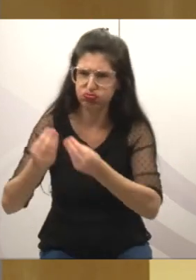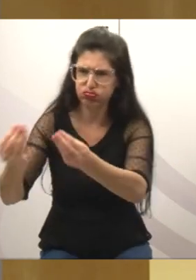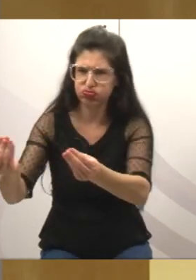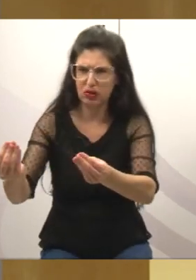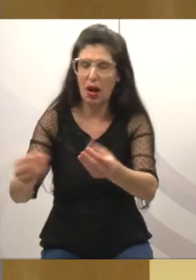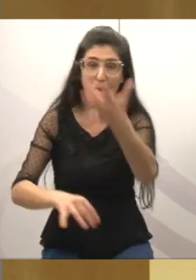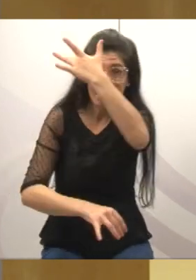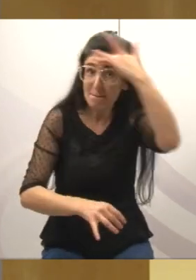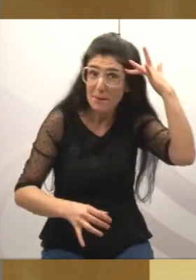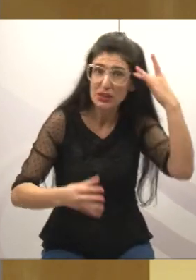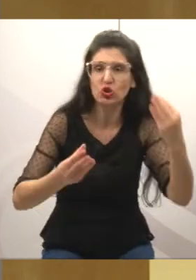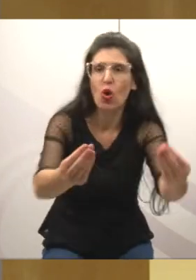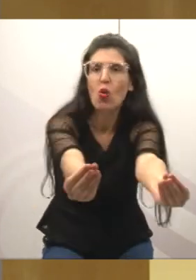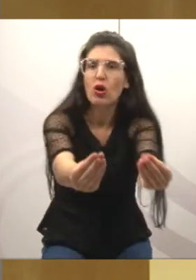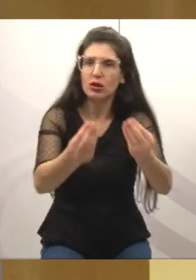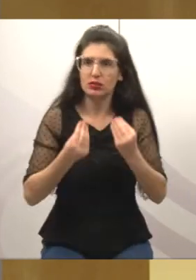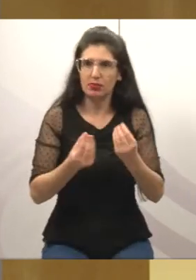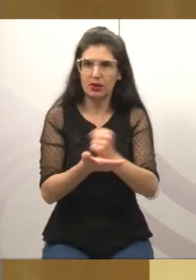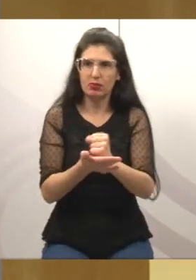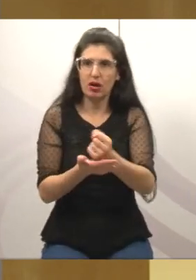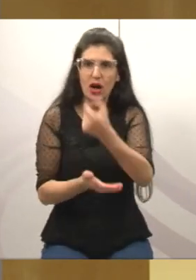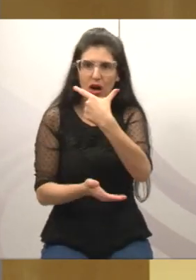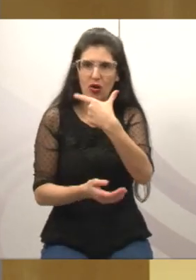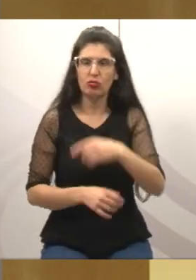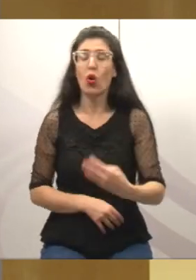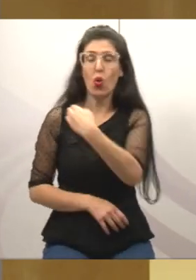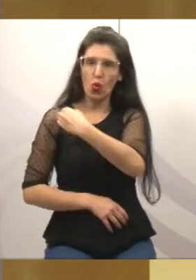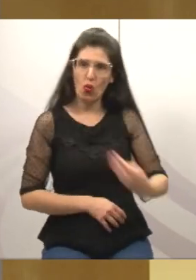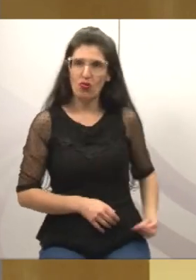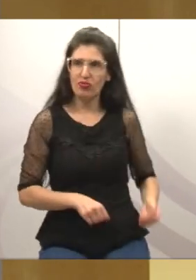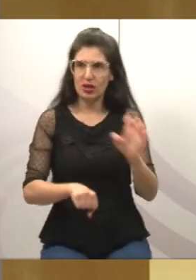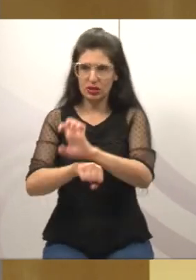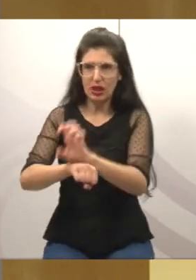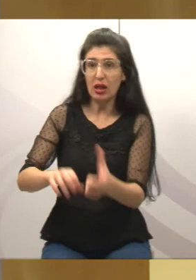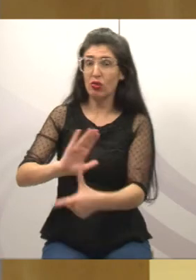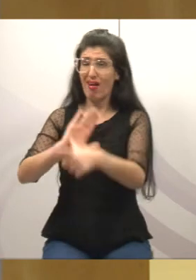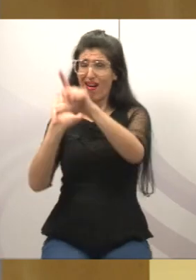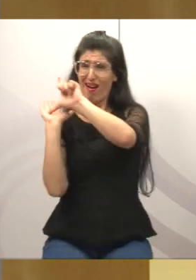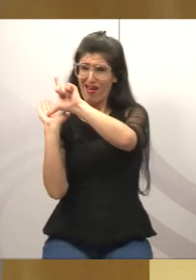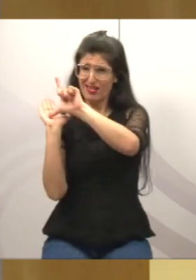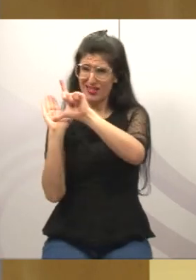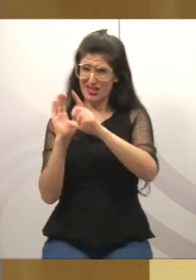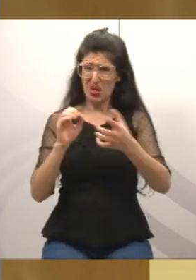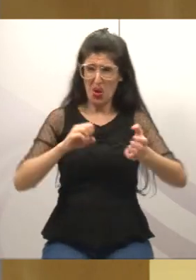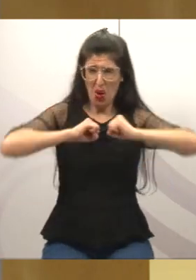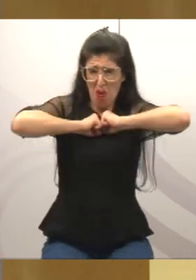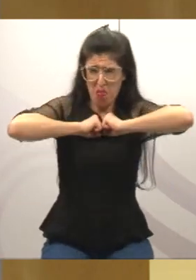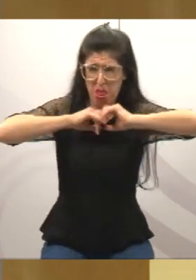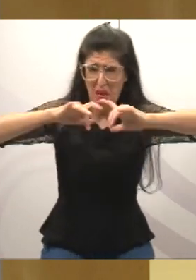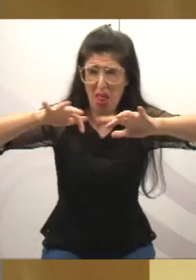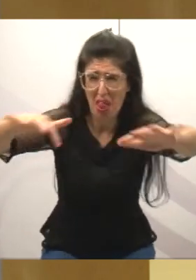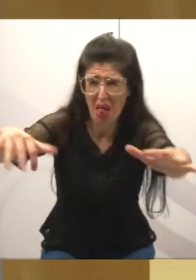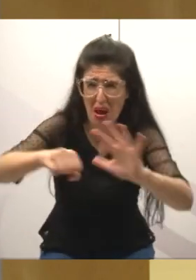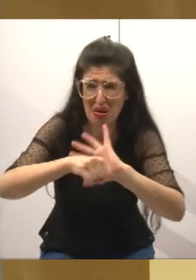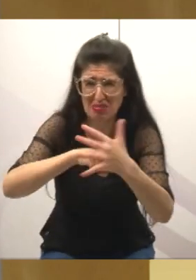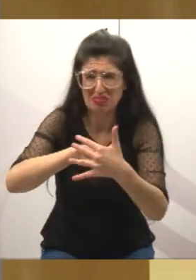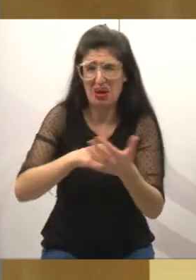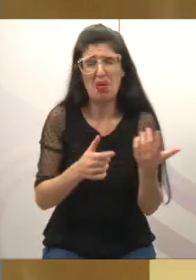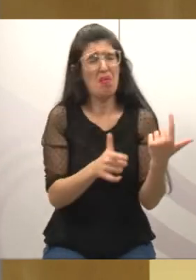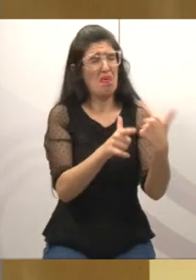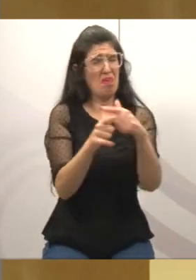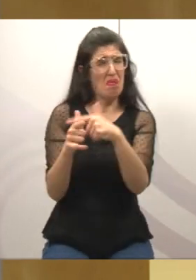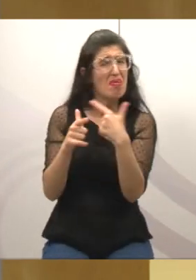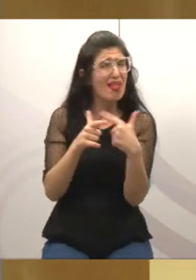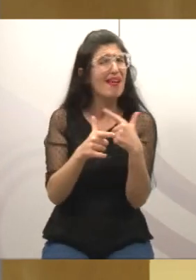medicamentos de alto custo, que o governo do Estado, antes da pandemia, já estava falhando e continua falhando,